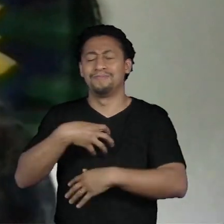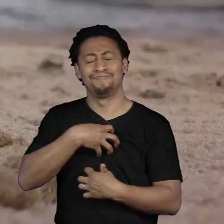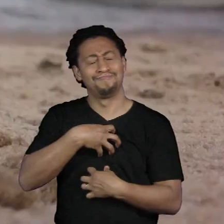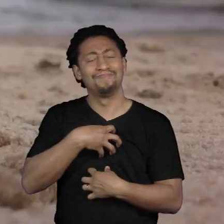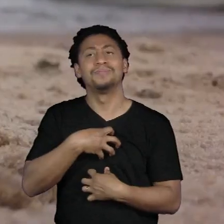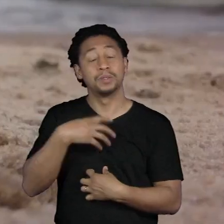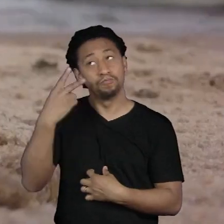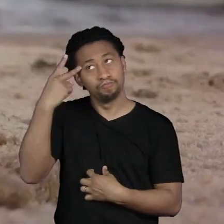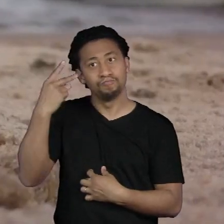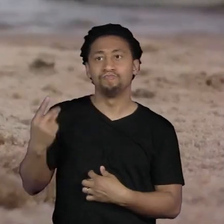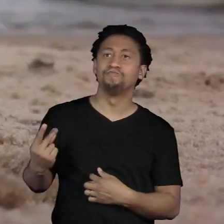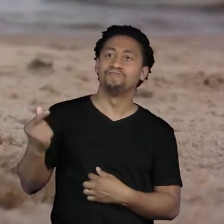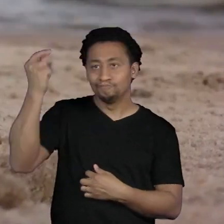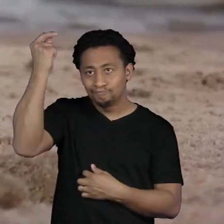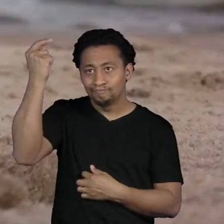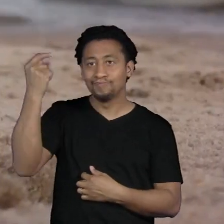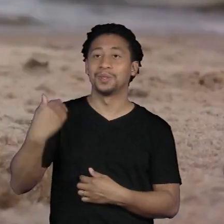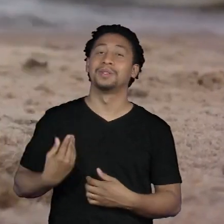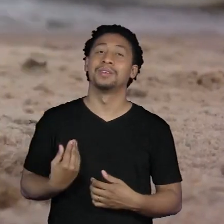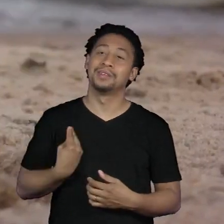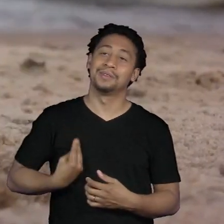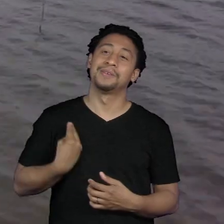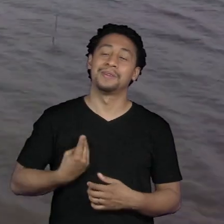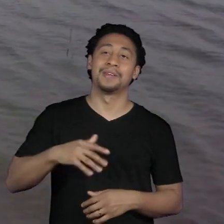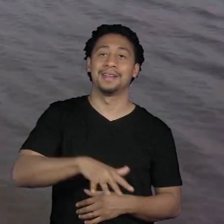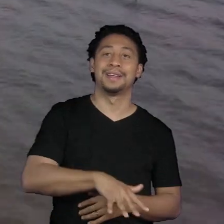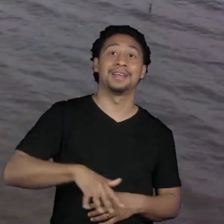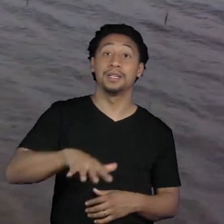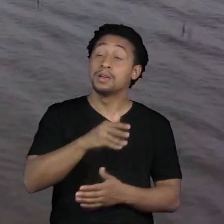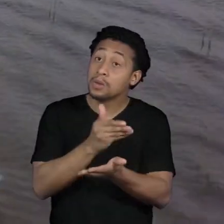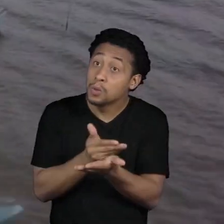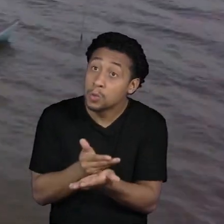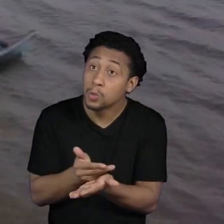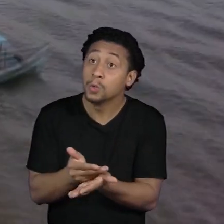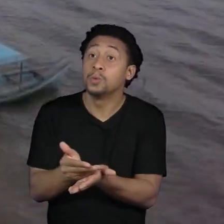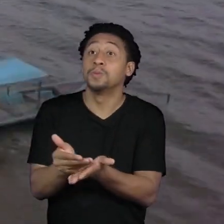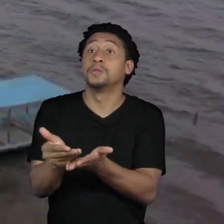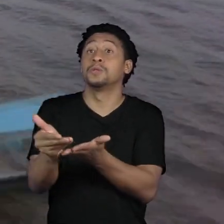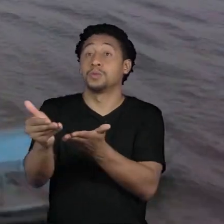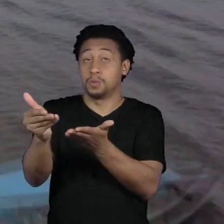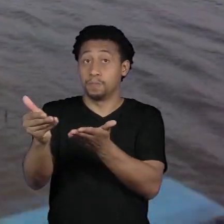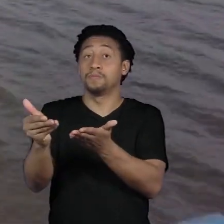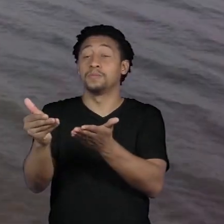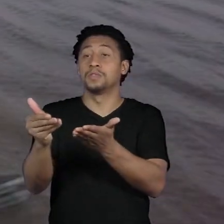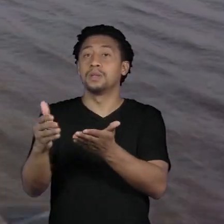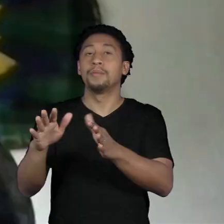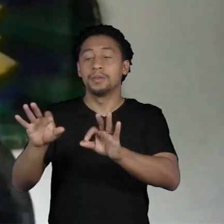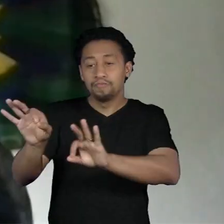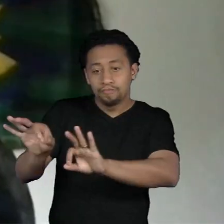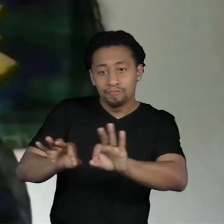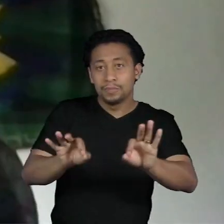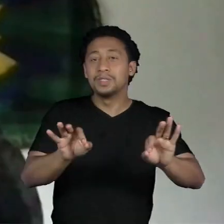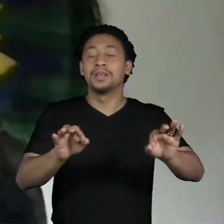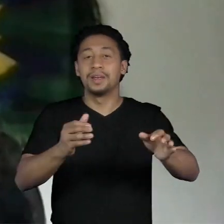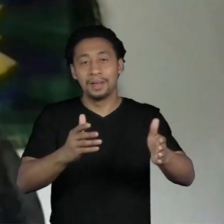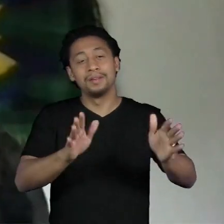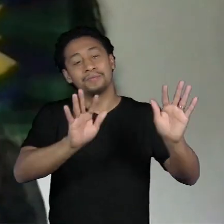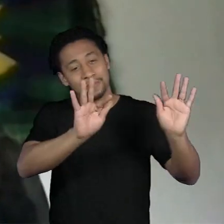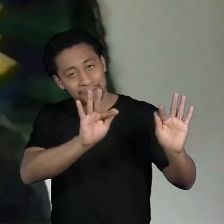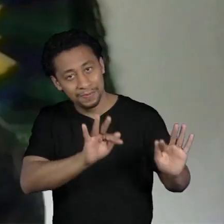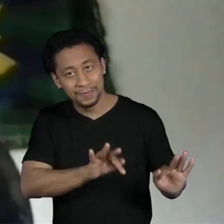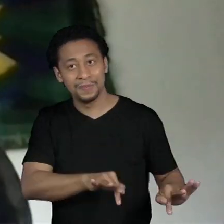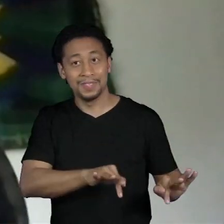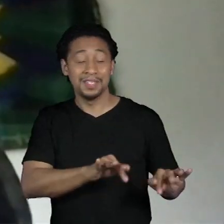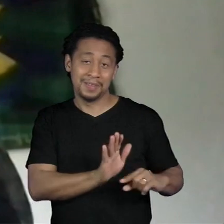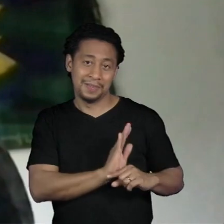vir para essa localidade que foi onde começou e onde terminou a expedição agora eu vou ficar com um pezinho em